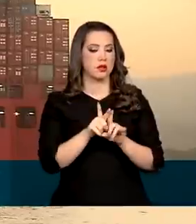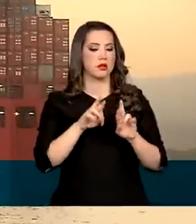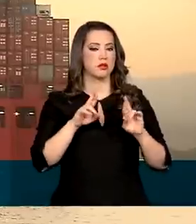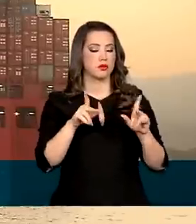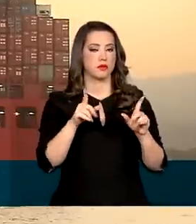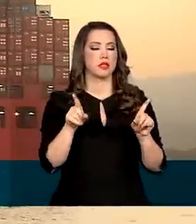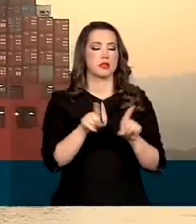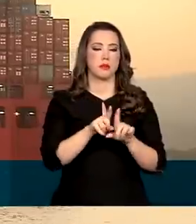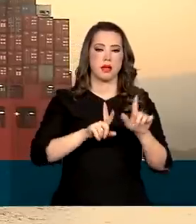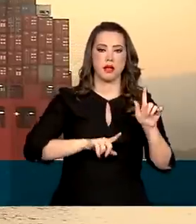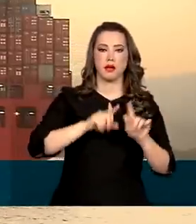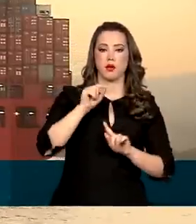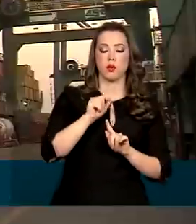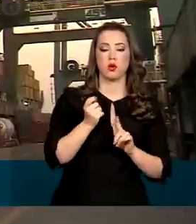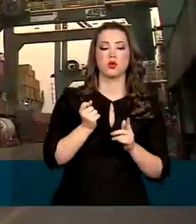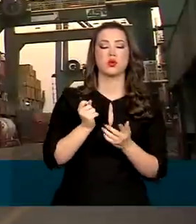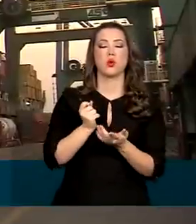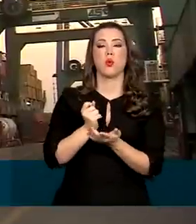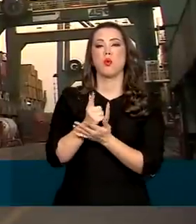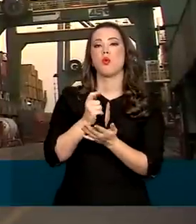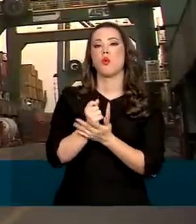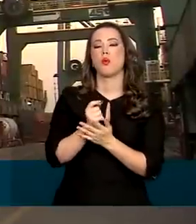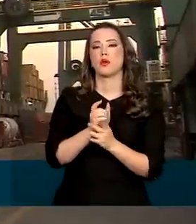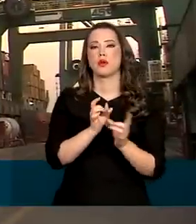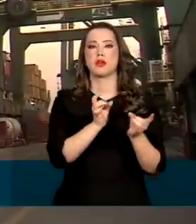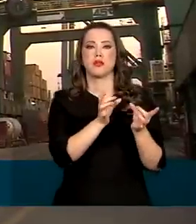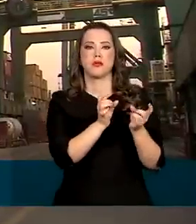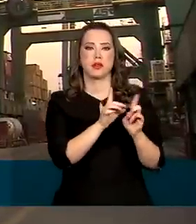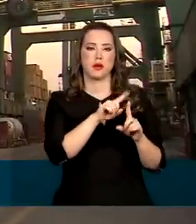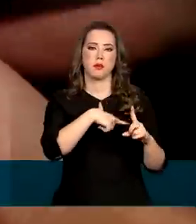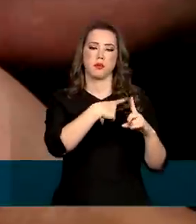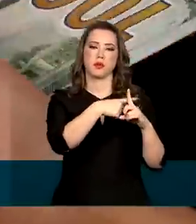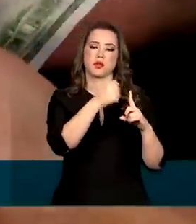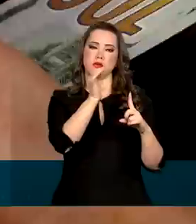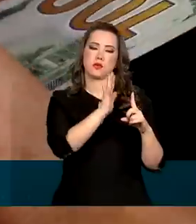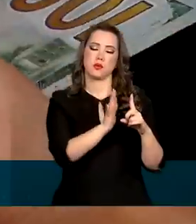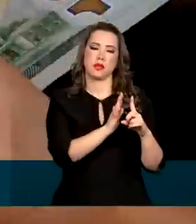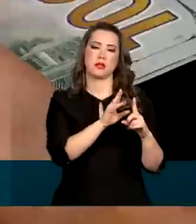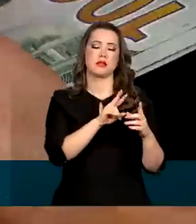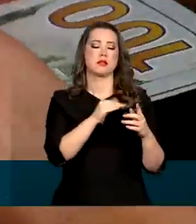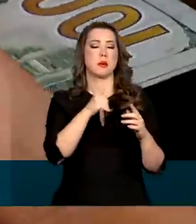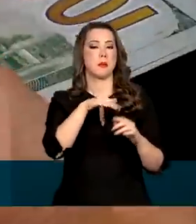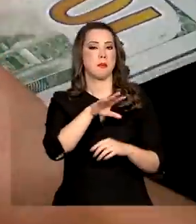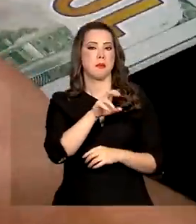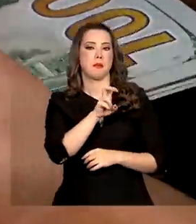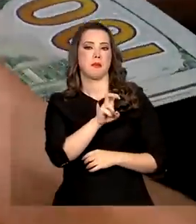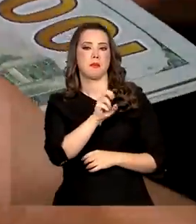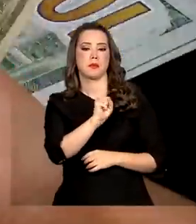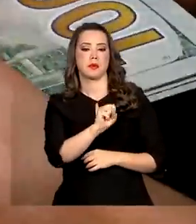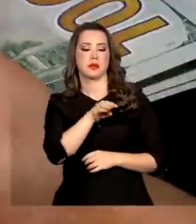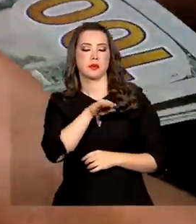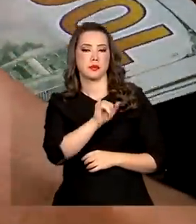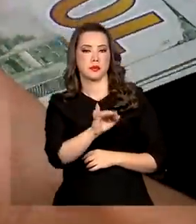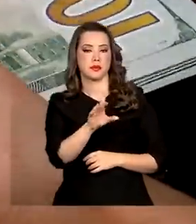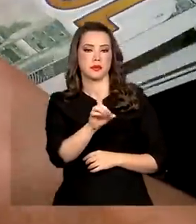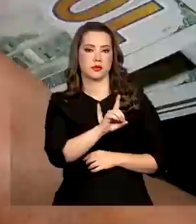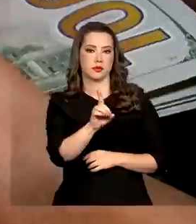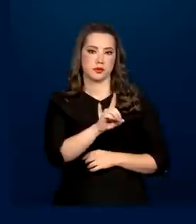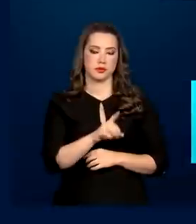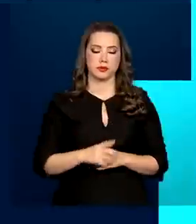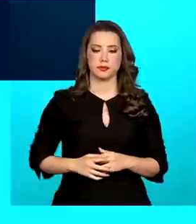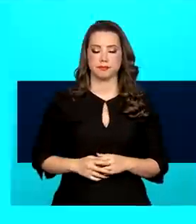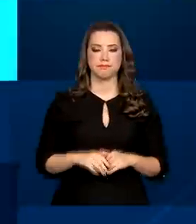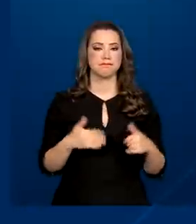o país vende e o que compra lá de fora está positiva para o Brasil em mais de 58 bilhões de dólares.